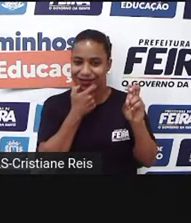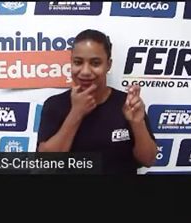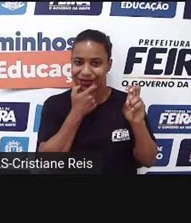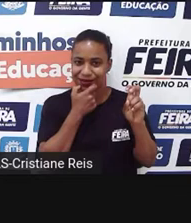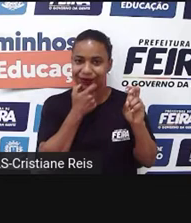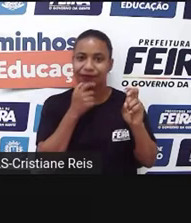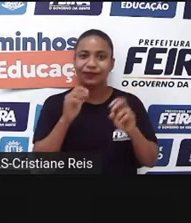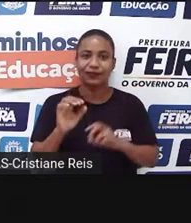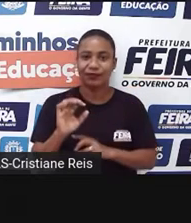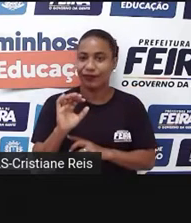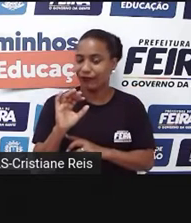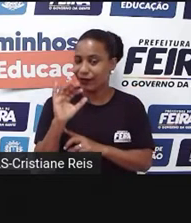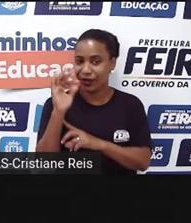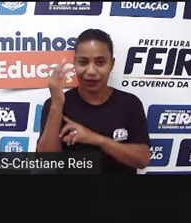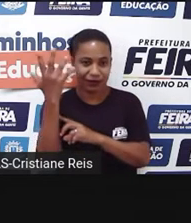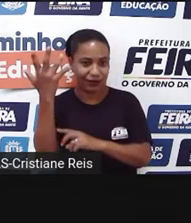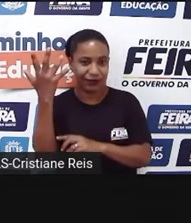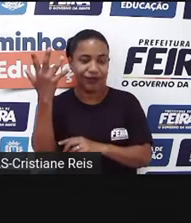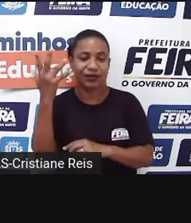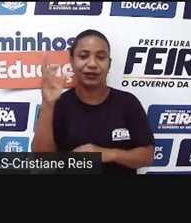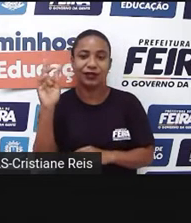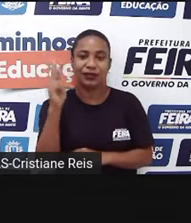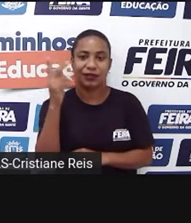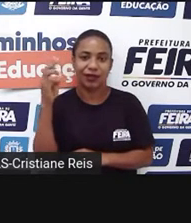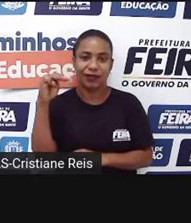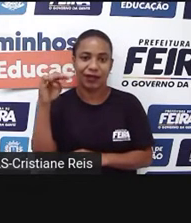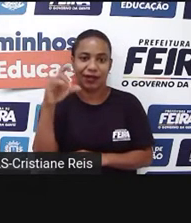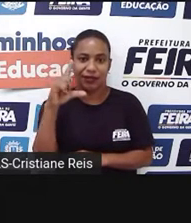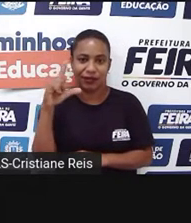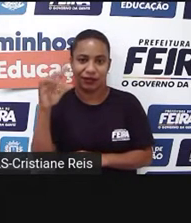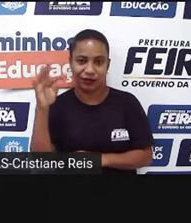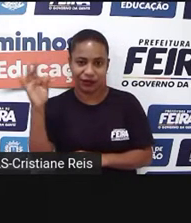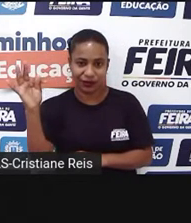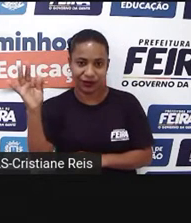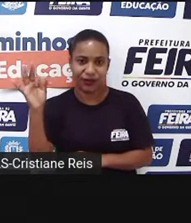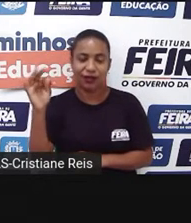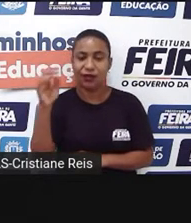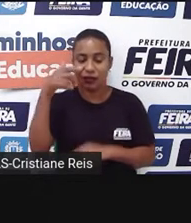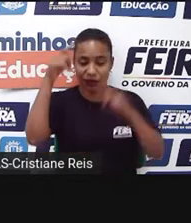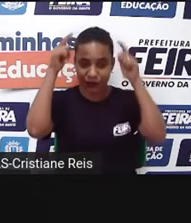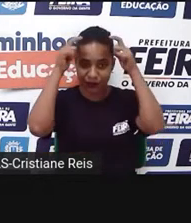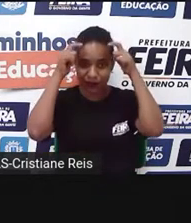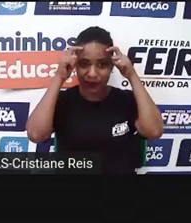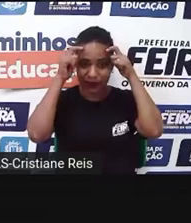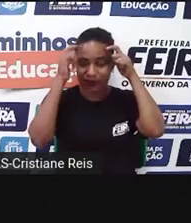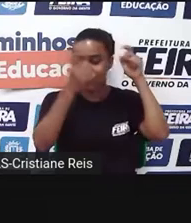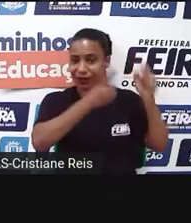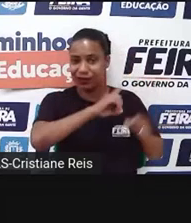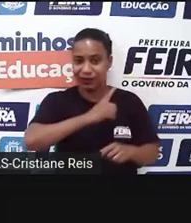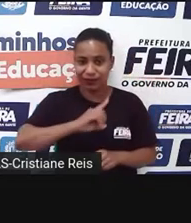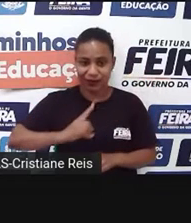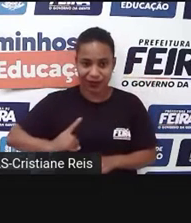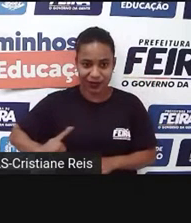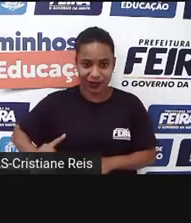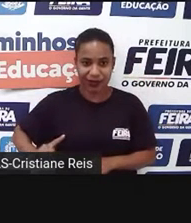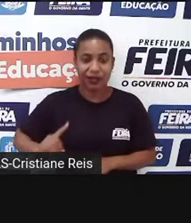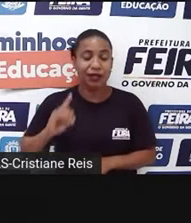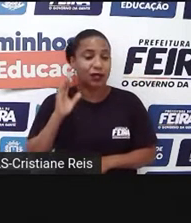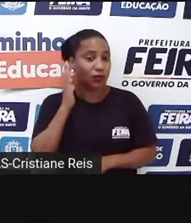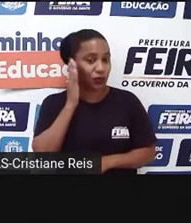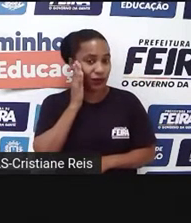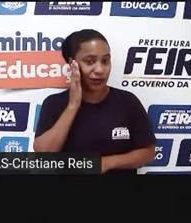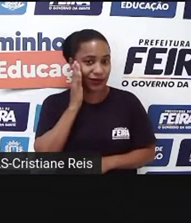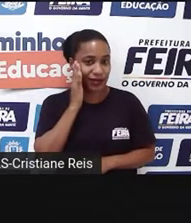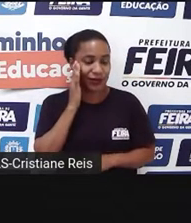Então, a tragédia de Hamlet. The Prince of Dinamarca. O Príncipe da Dinamarca. Já sabemos que o